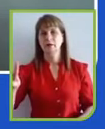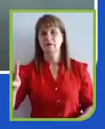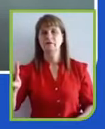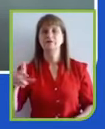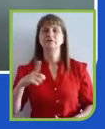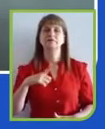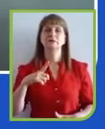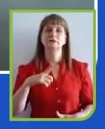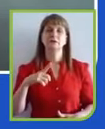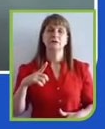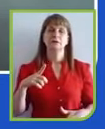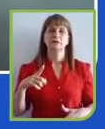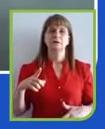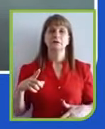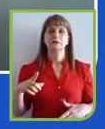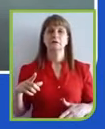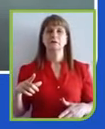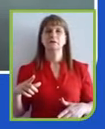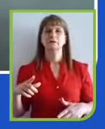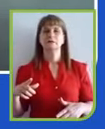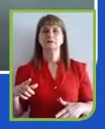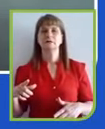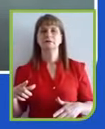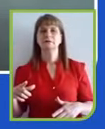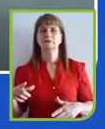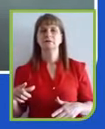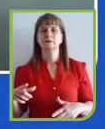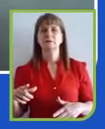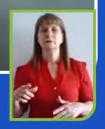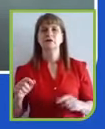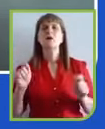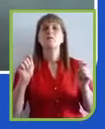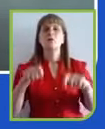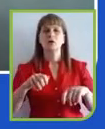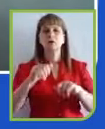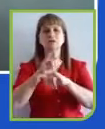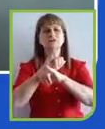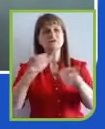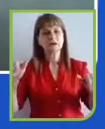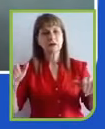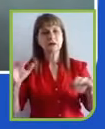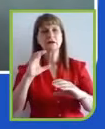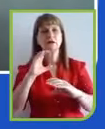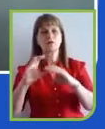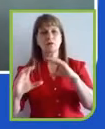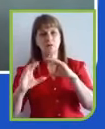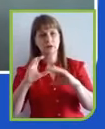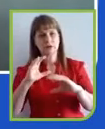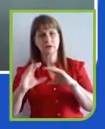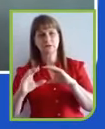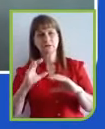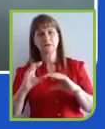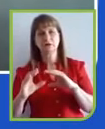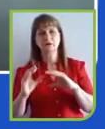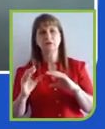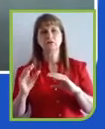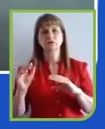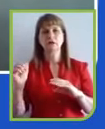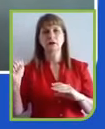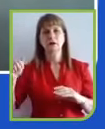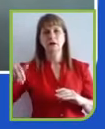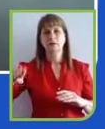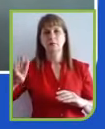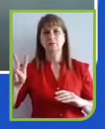Essa é a primeira questão. A segunda, pode-se dizer que a comunicação da Ambev assumiu uma